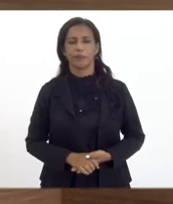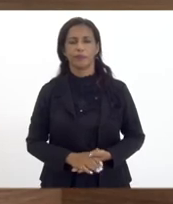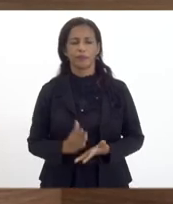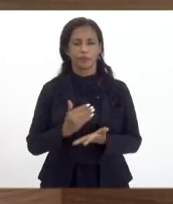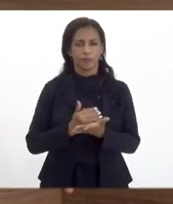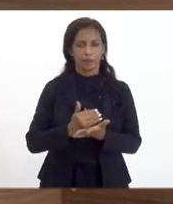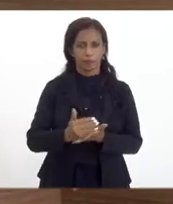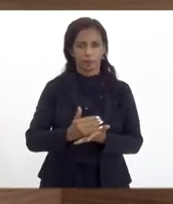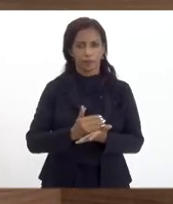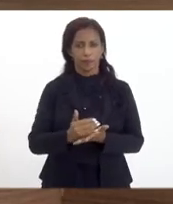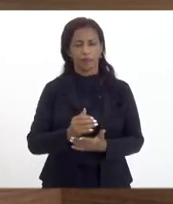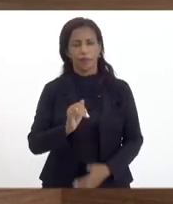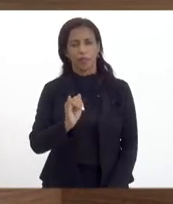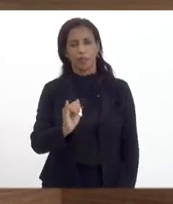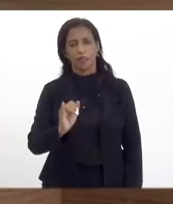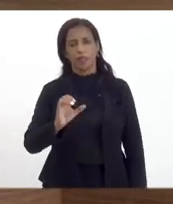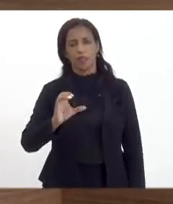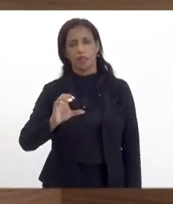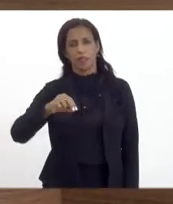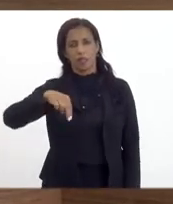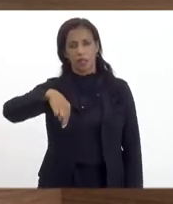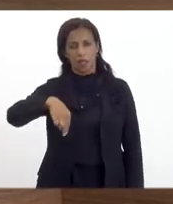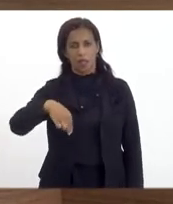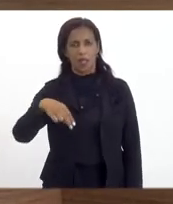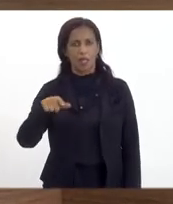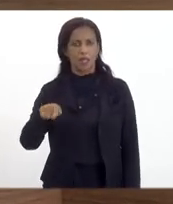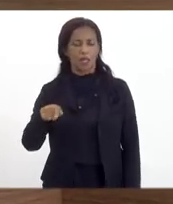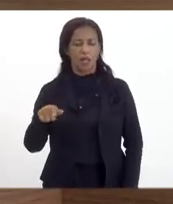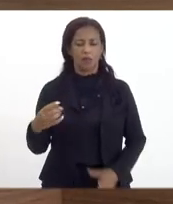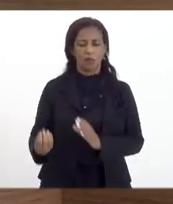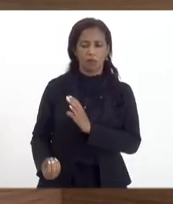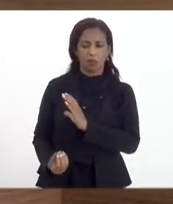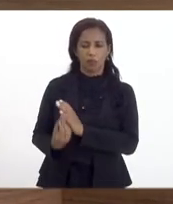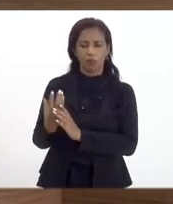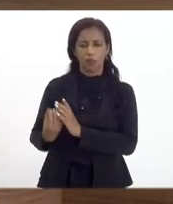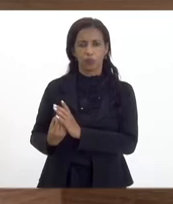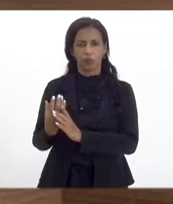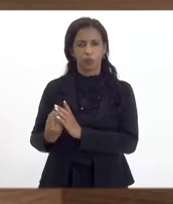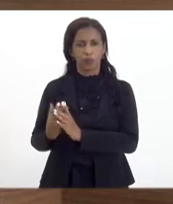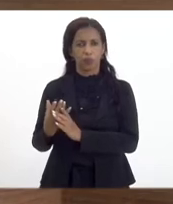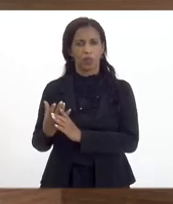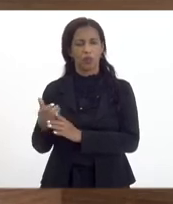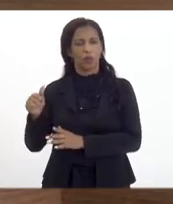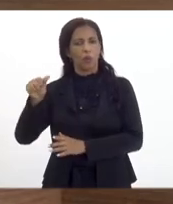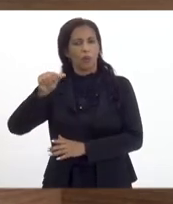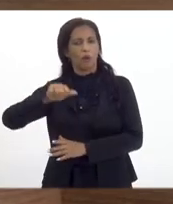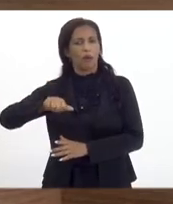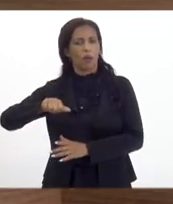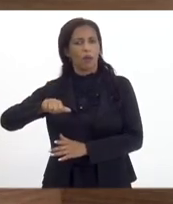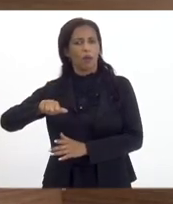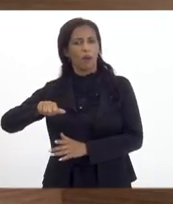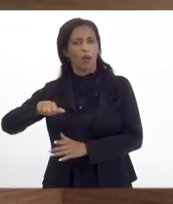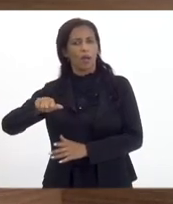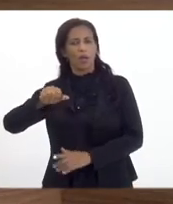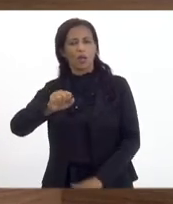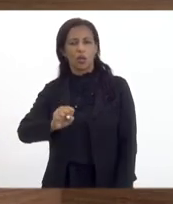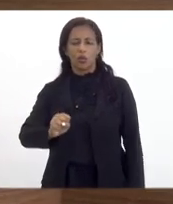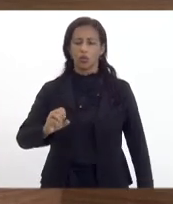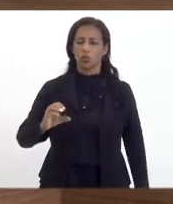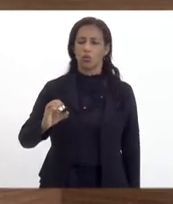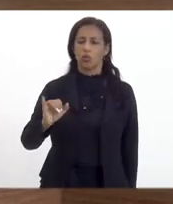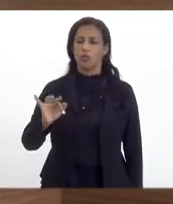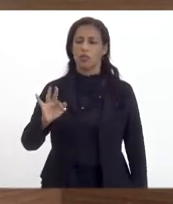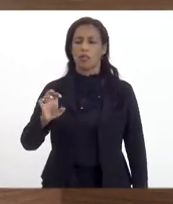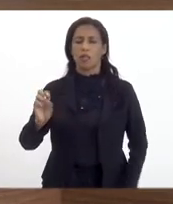Inicialmente, a ICN foi fundada como uma SPE, ou seja, uma sociedade de propósito específico para construir